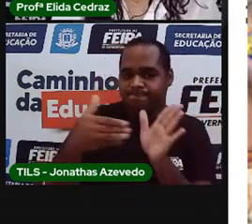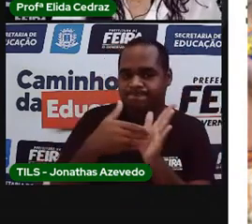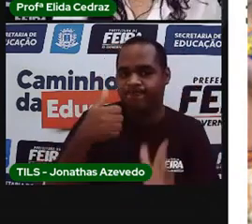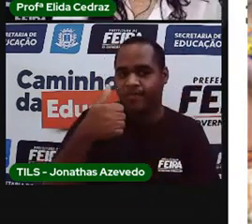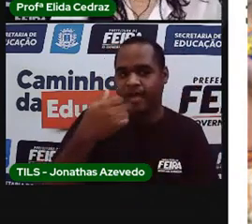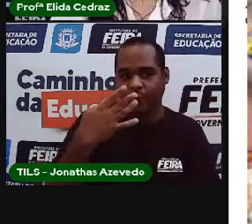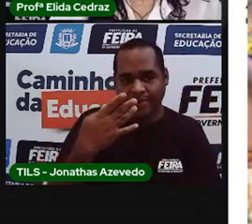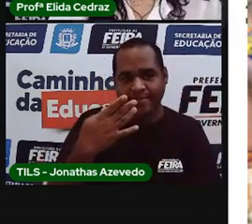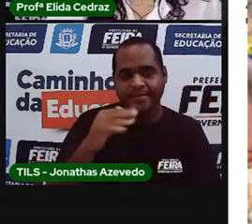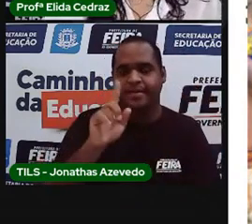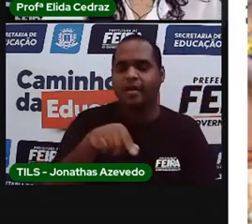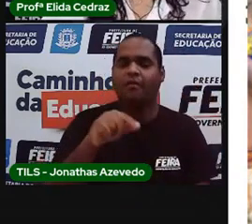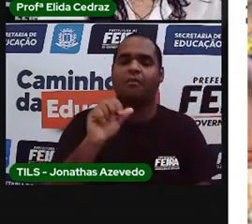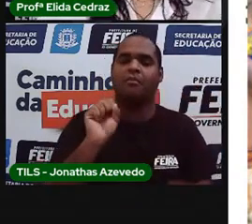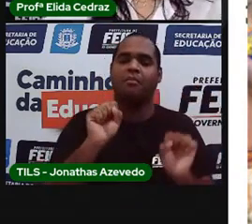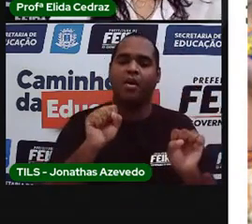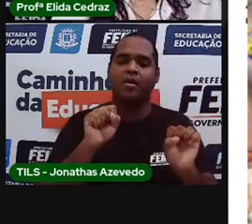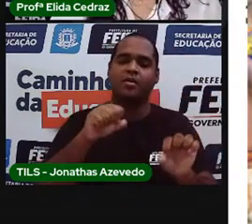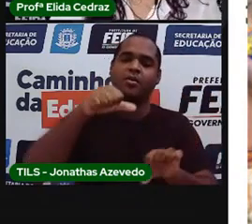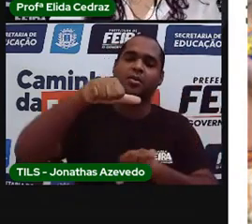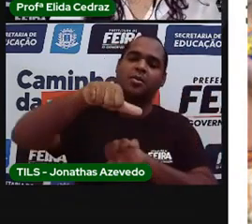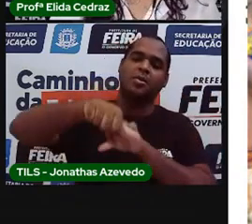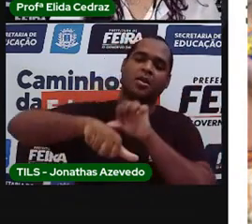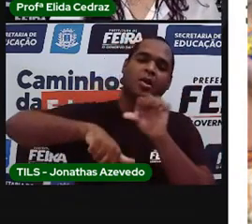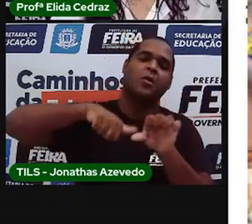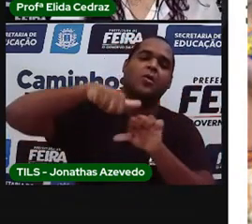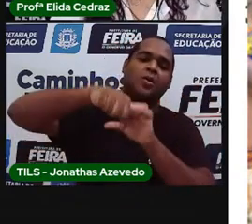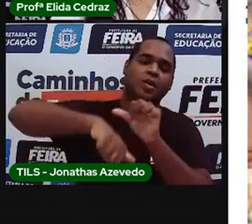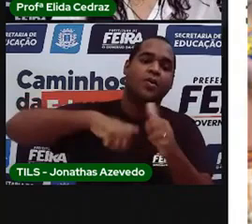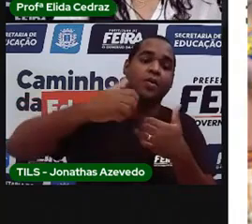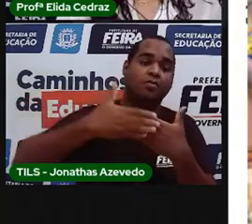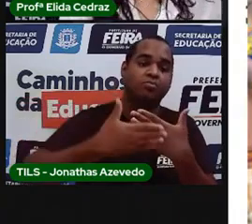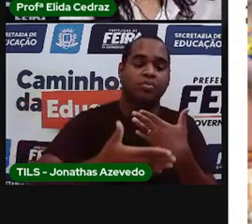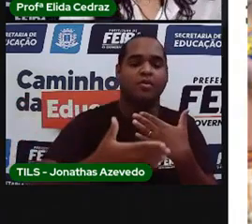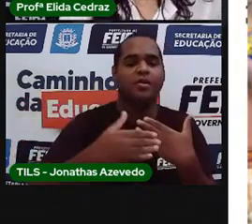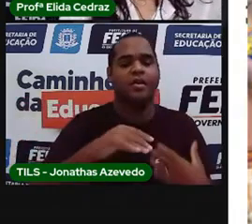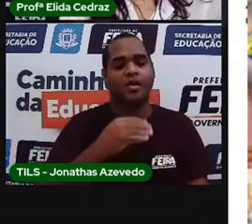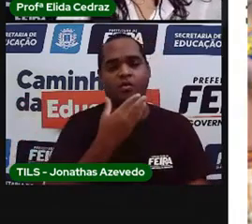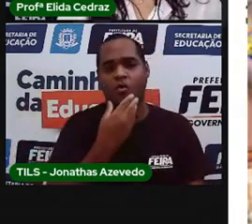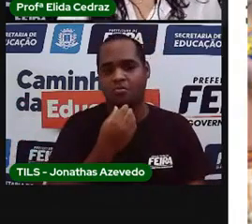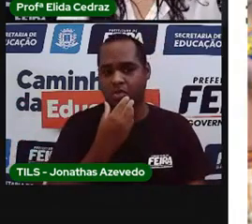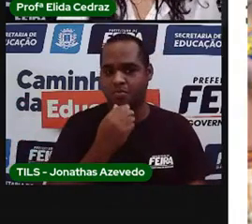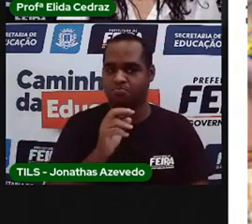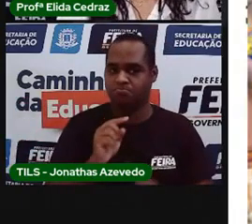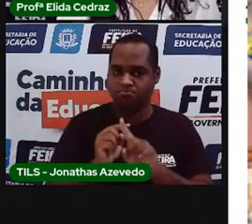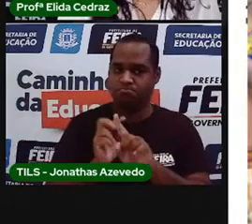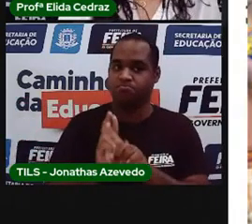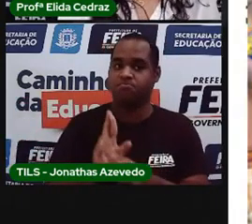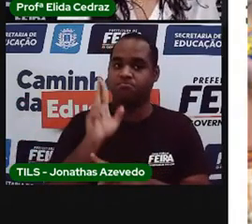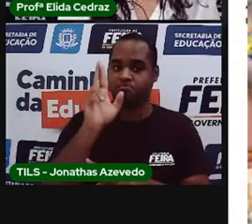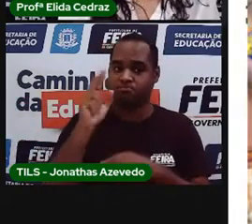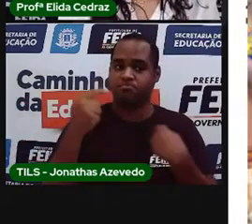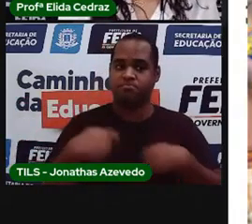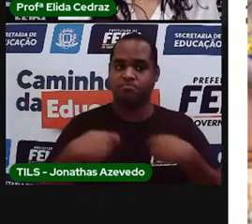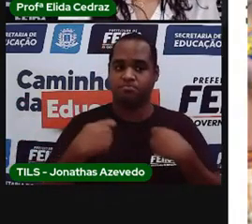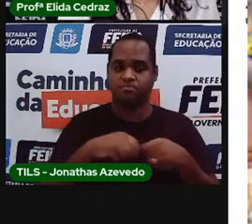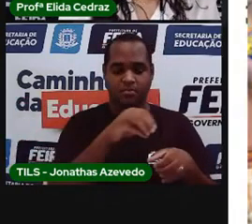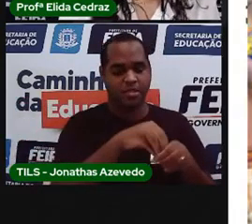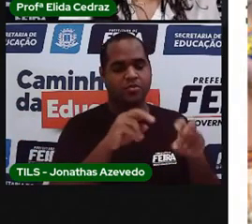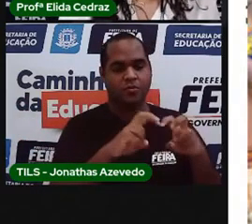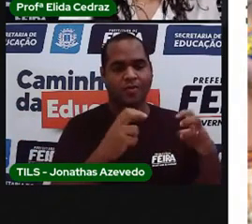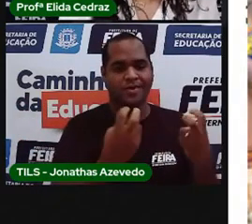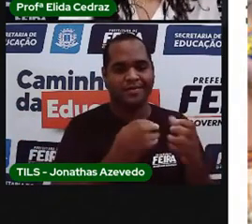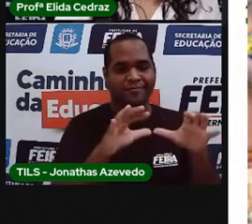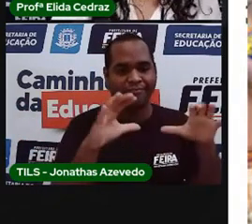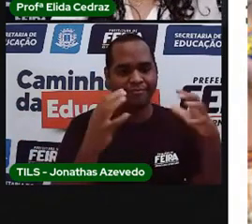anos, ele passa por uma iniciação para virar um homem de responsabilidade dentro da aldeia,